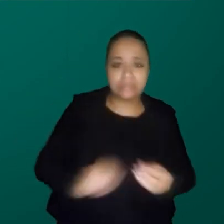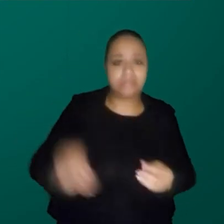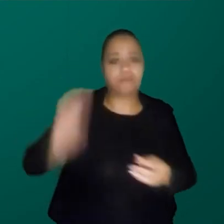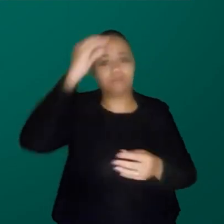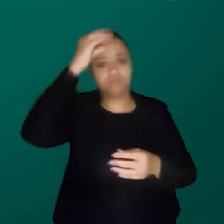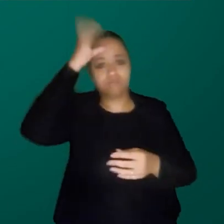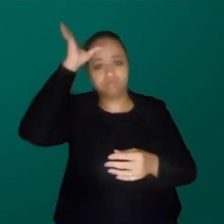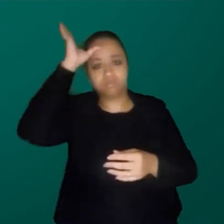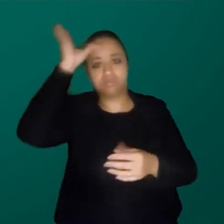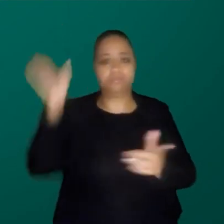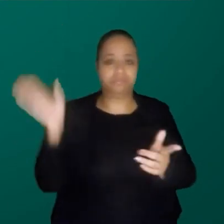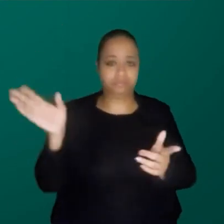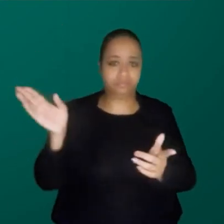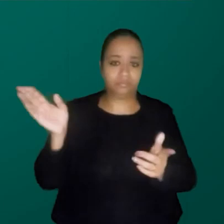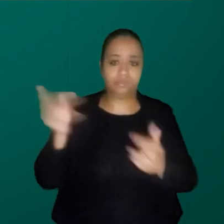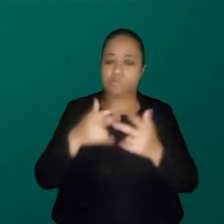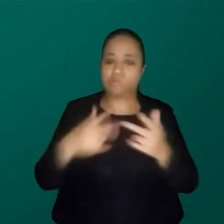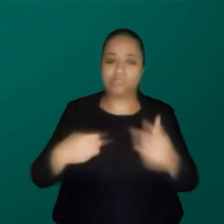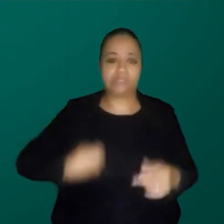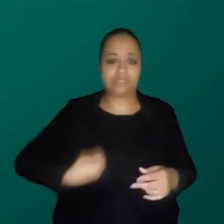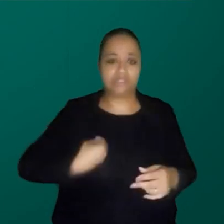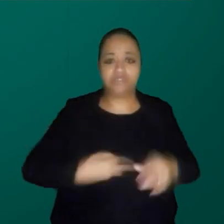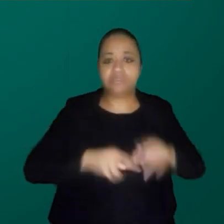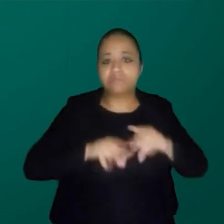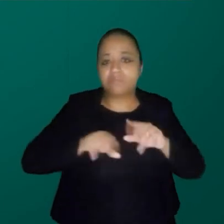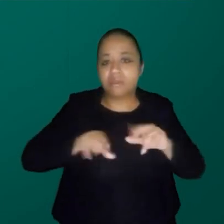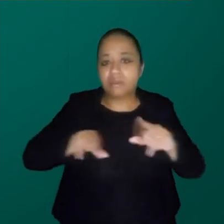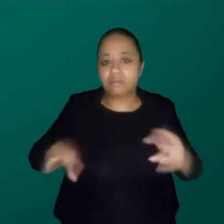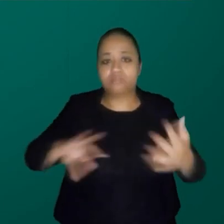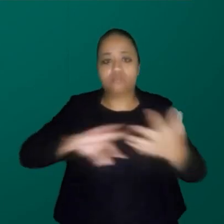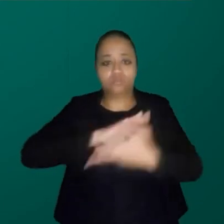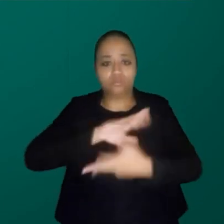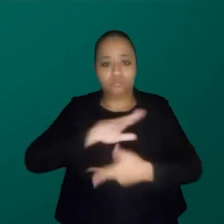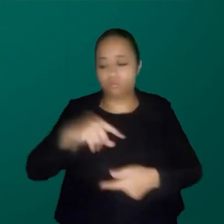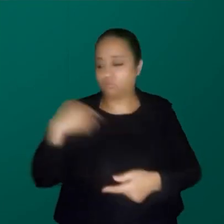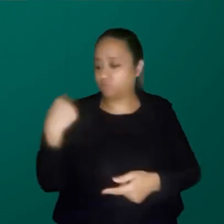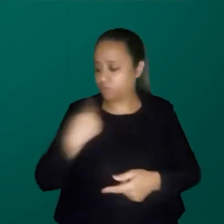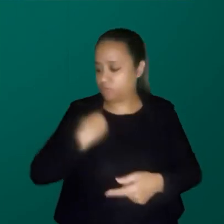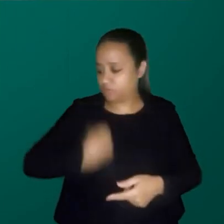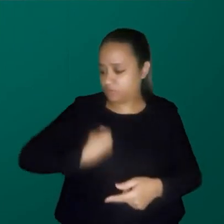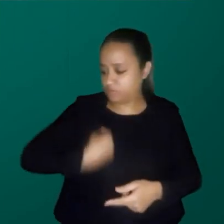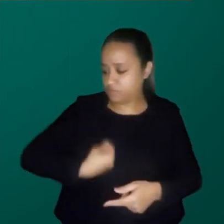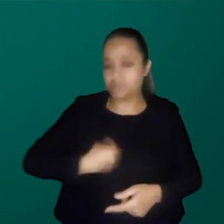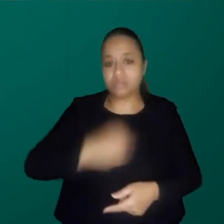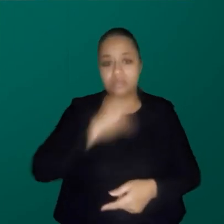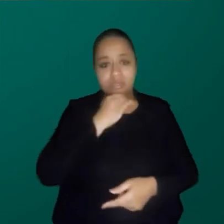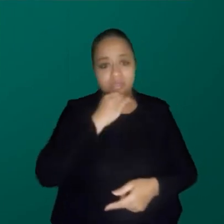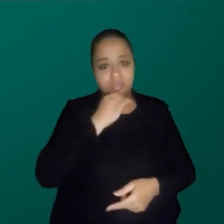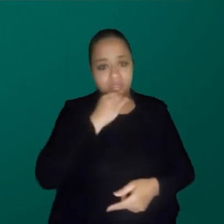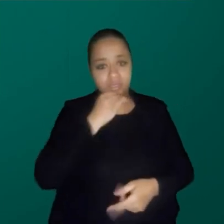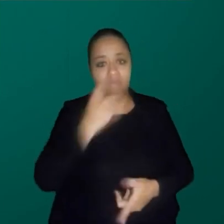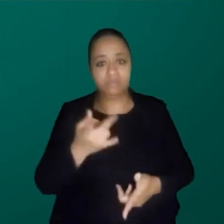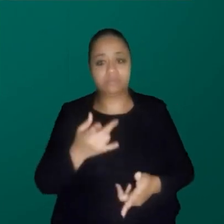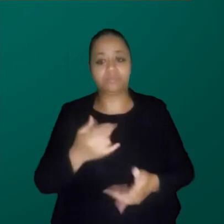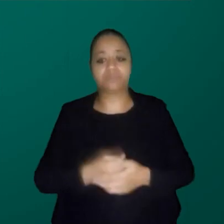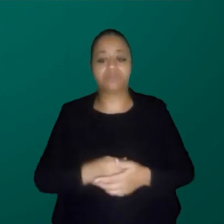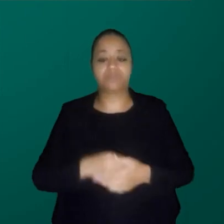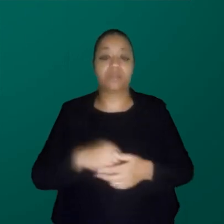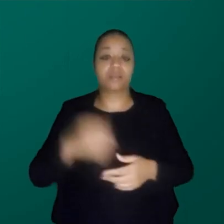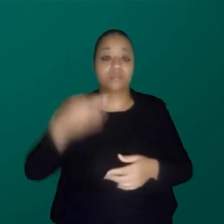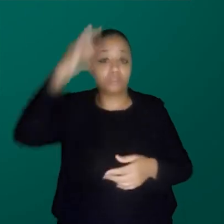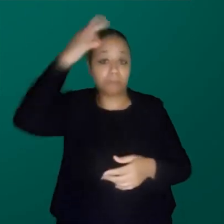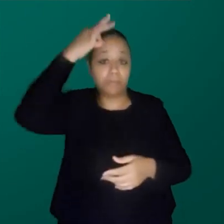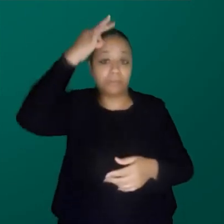de formas de existir no mundo. Porque a possibilidade da gente existir enquanto, por exemplo, usando esse exemplo do two spirits, foi